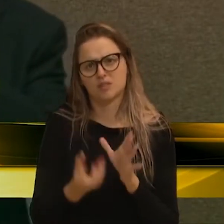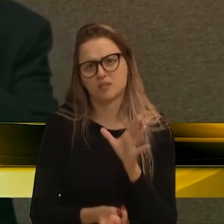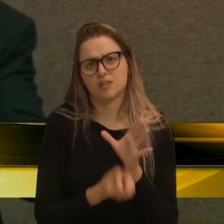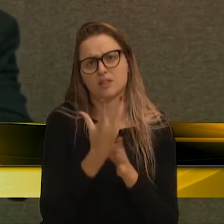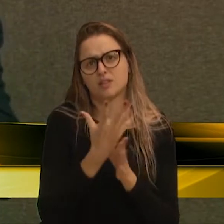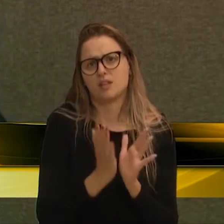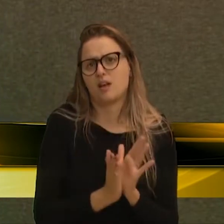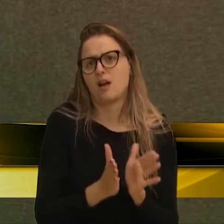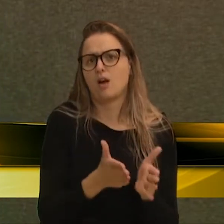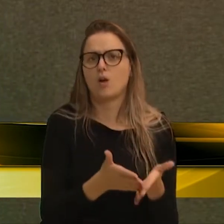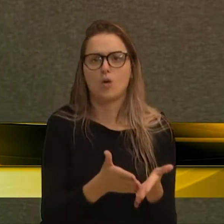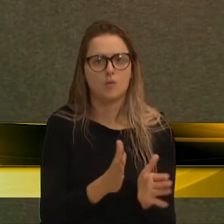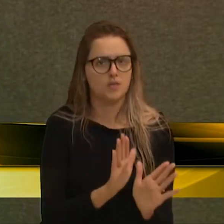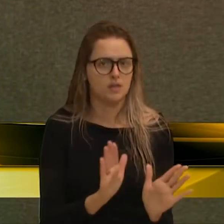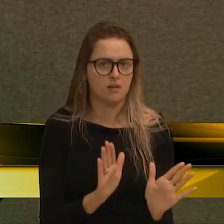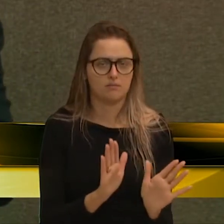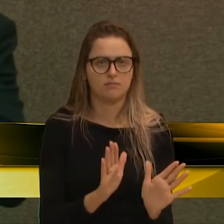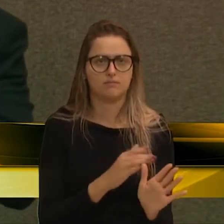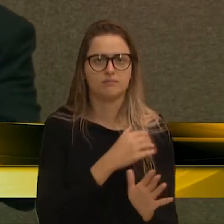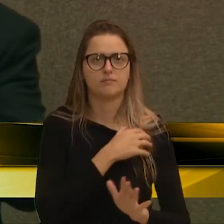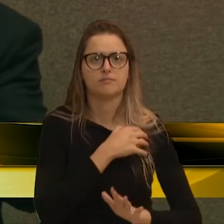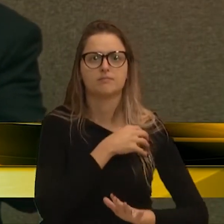uma comissão.